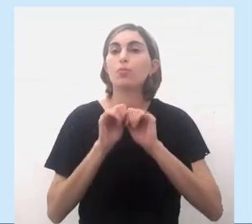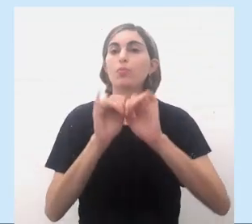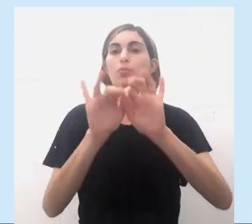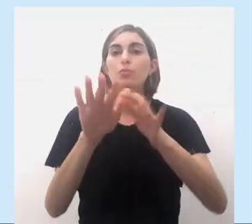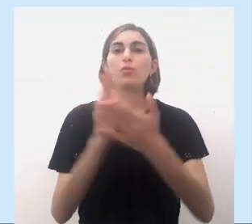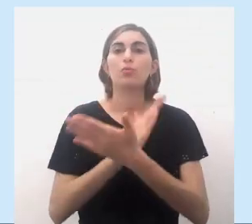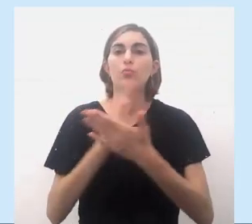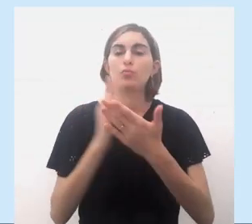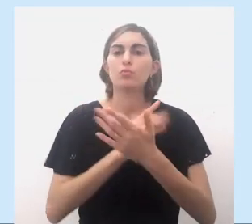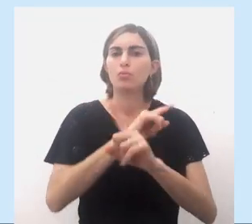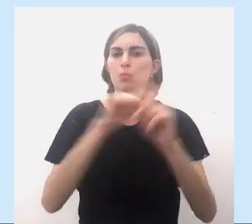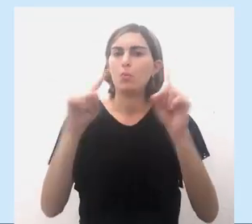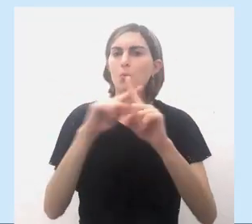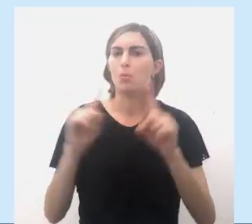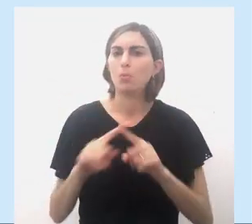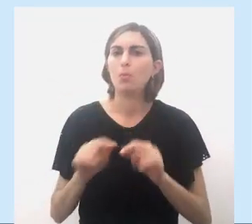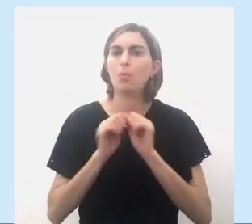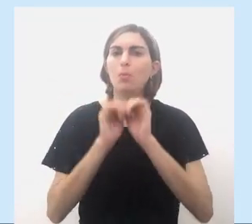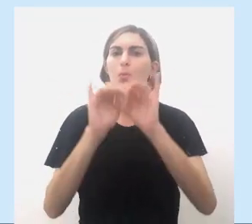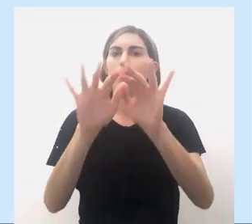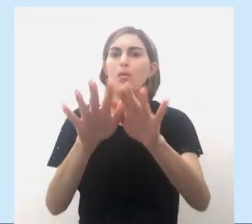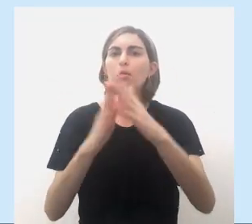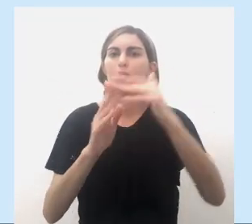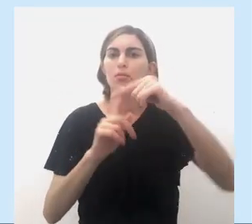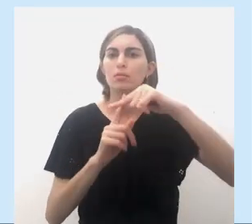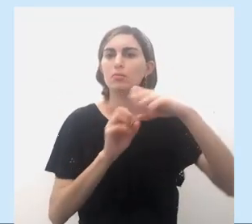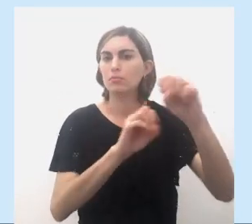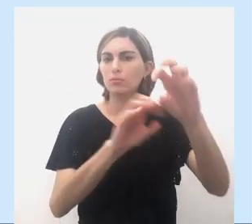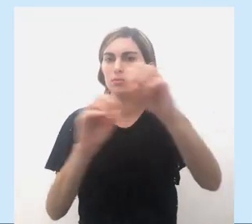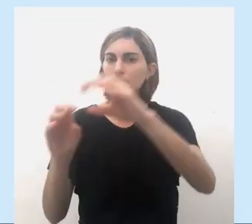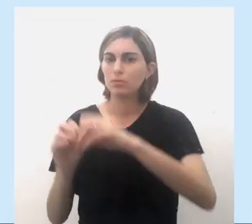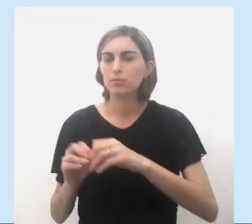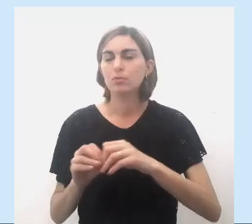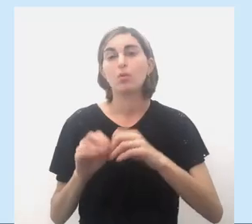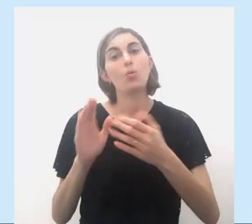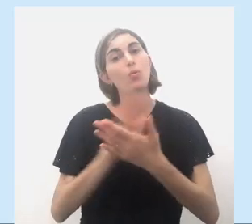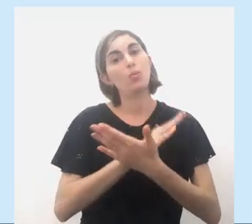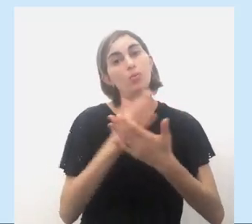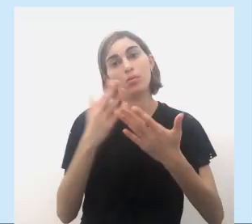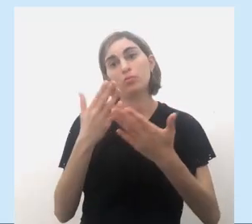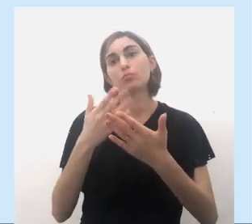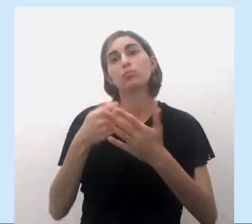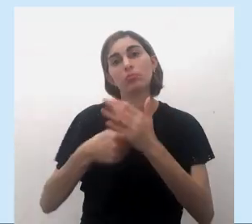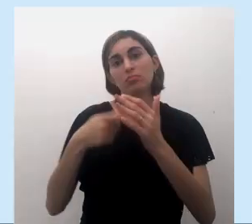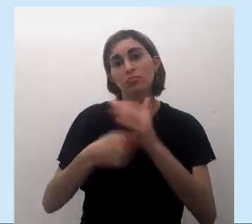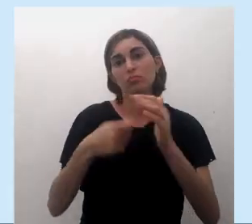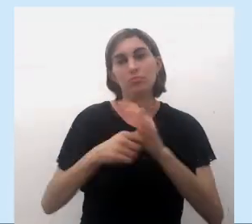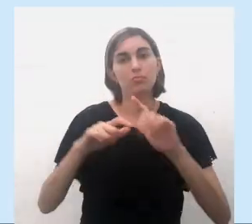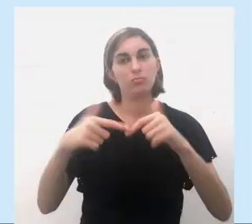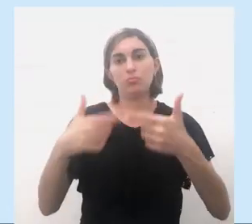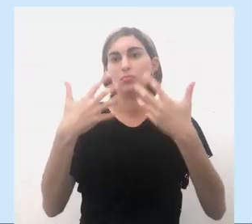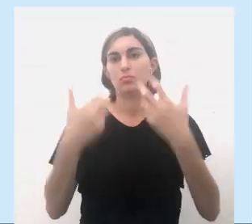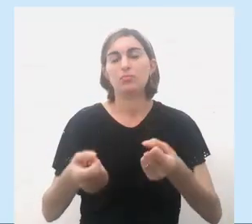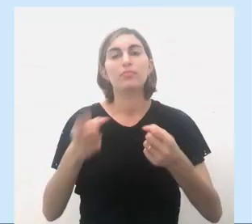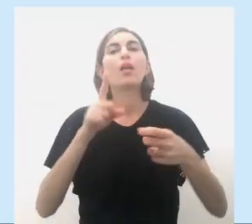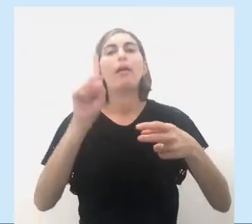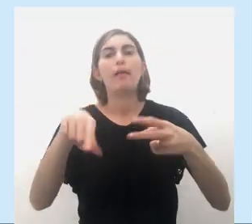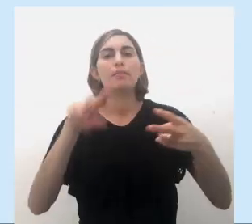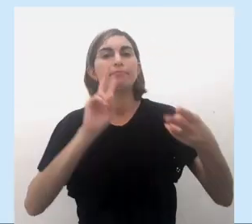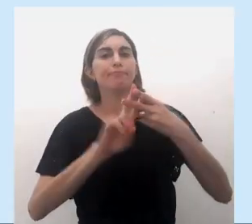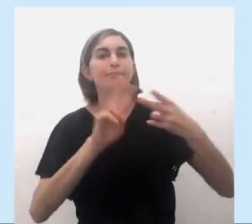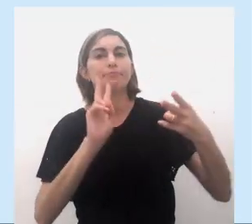propagação do evangelho, aqueles que tivessem resistência e se catequizar, eram